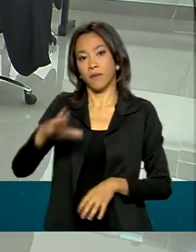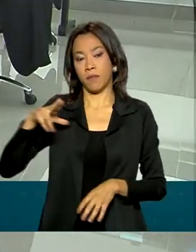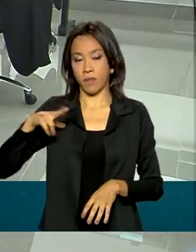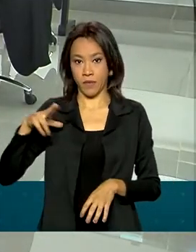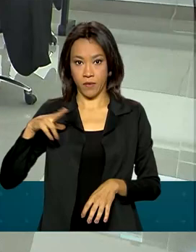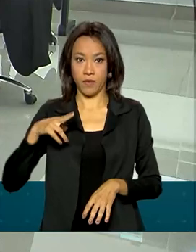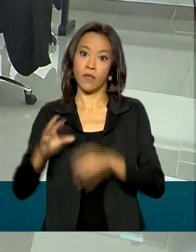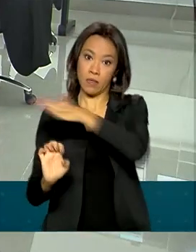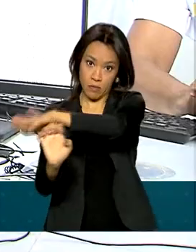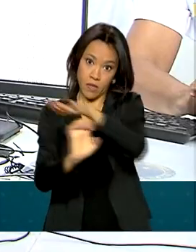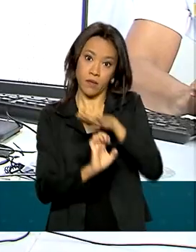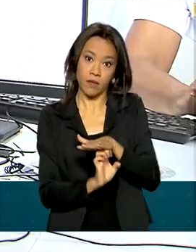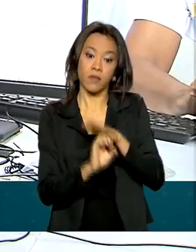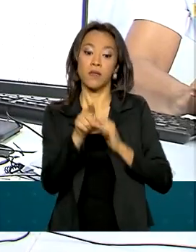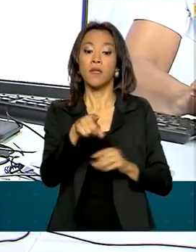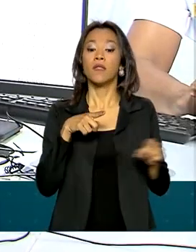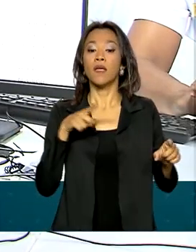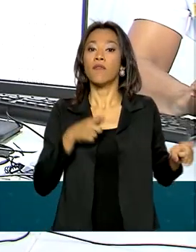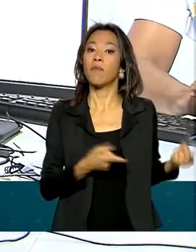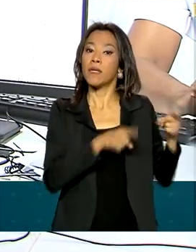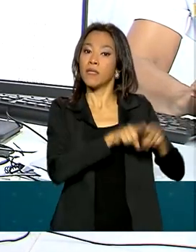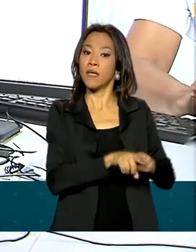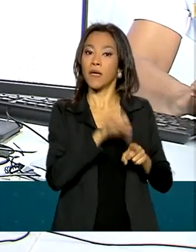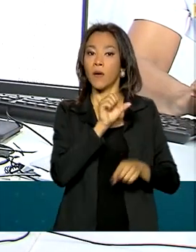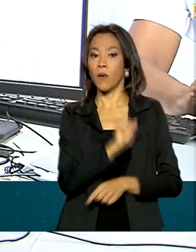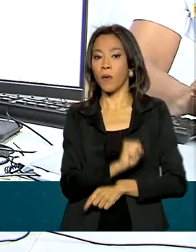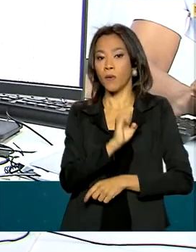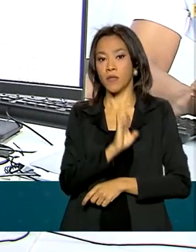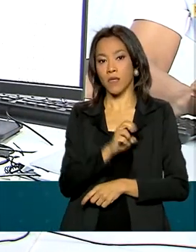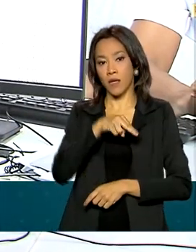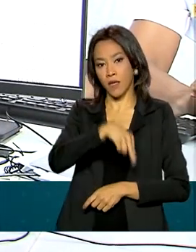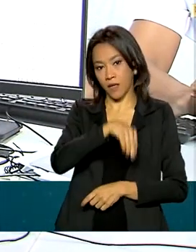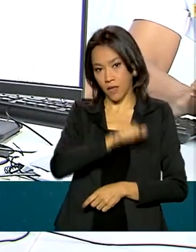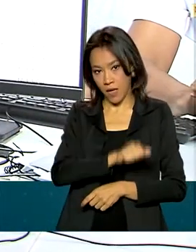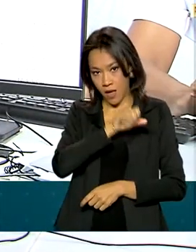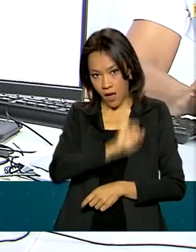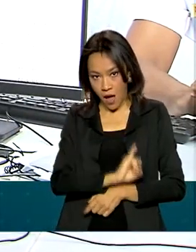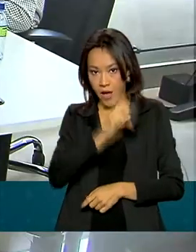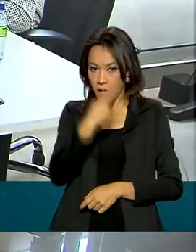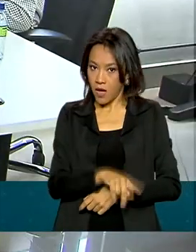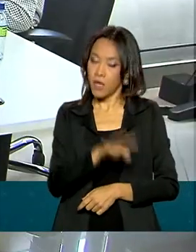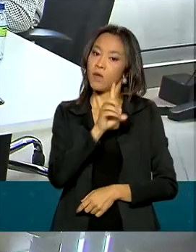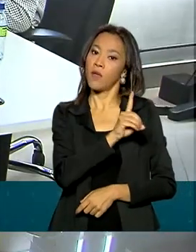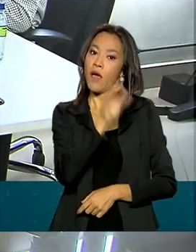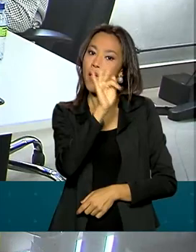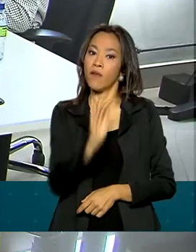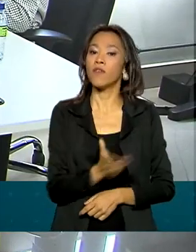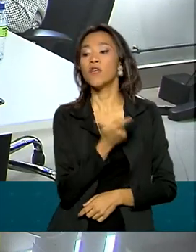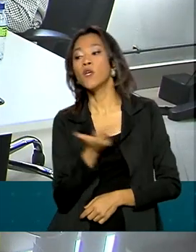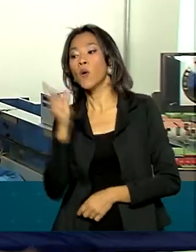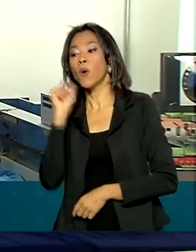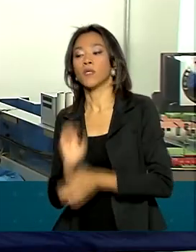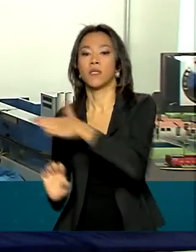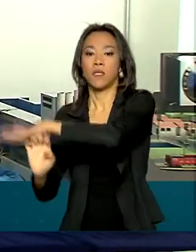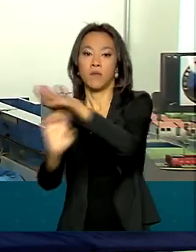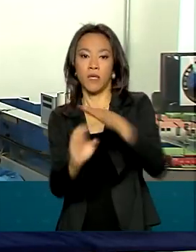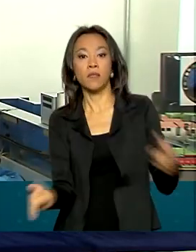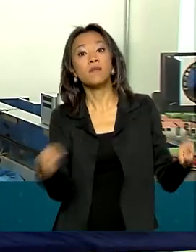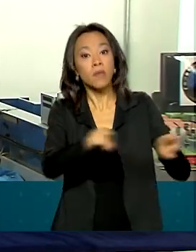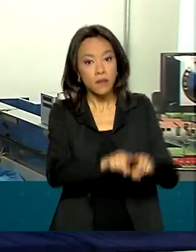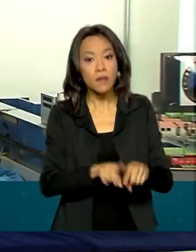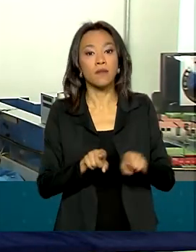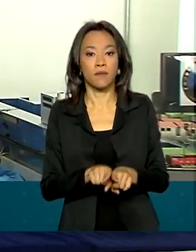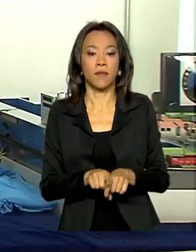de cooperação com o SENAI, Serviço Nacional de Aprendizagem Industrial do Distrito Federal e com outras empresas. Nós